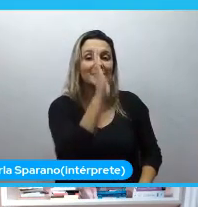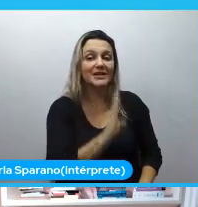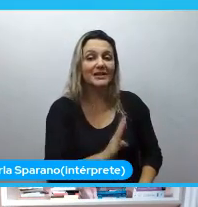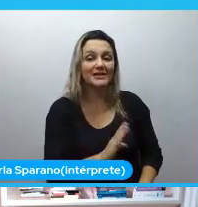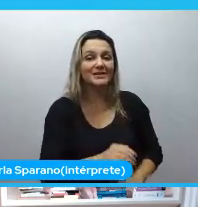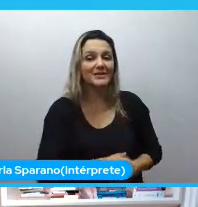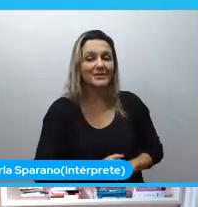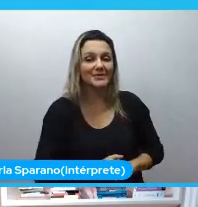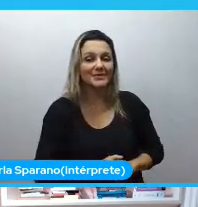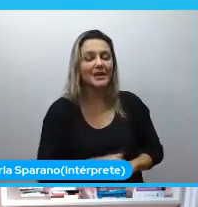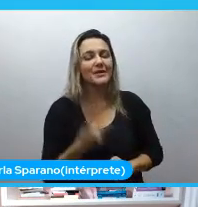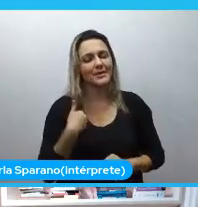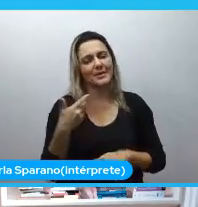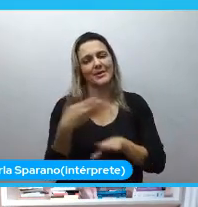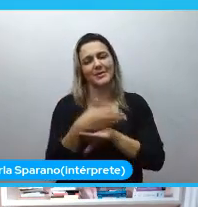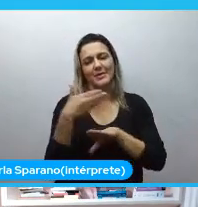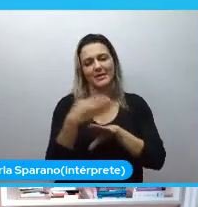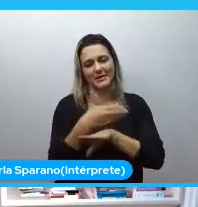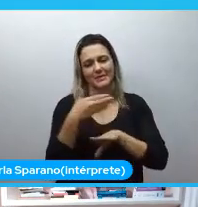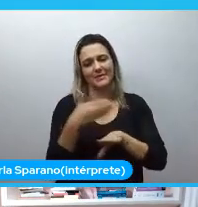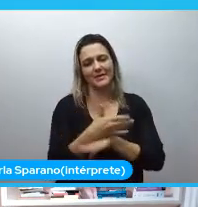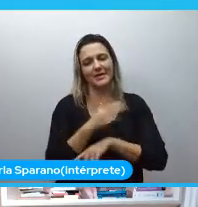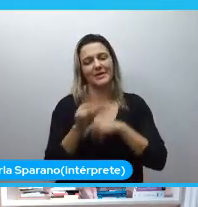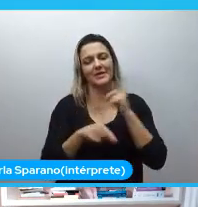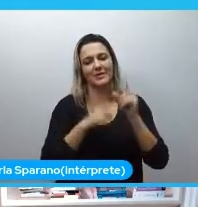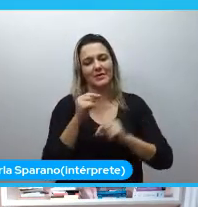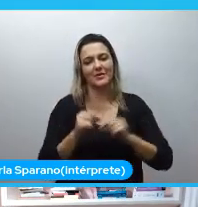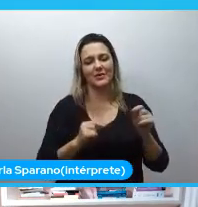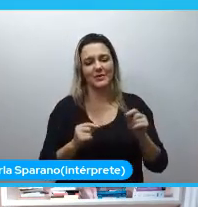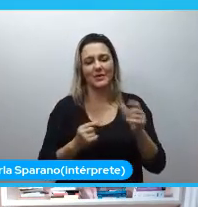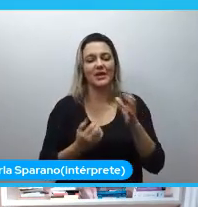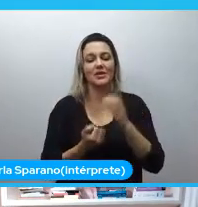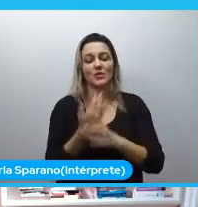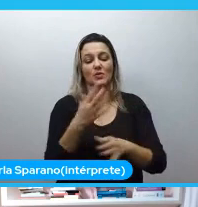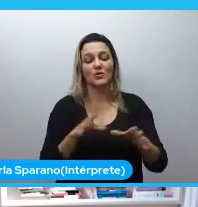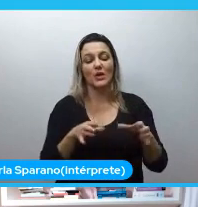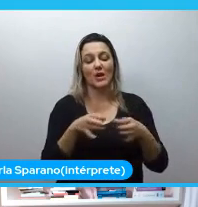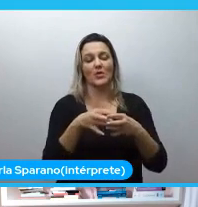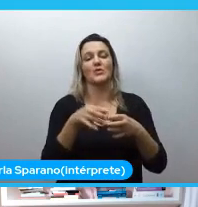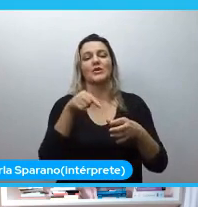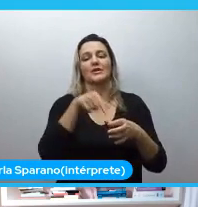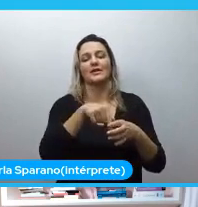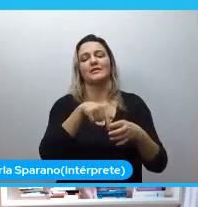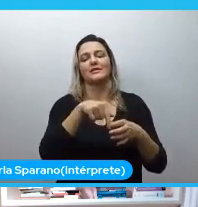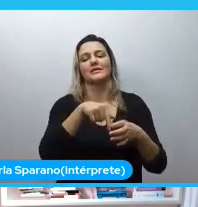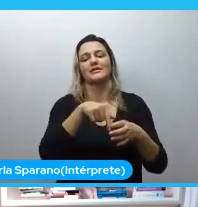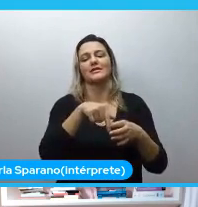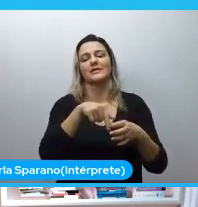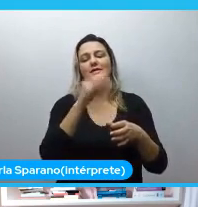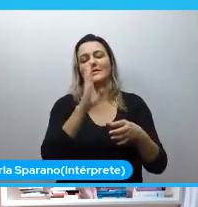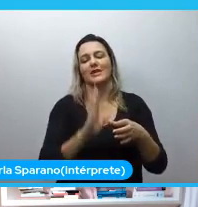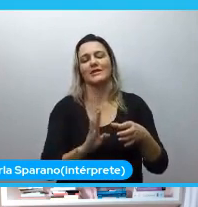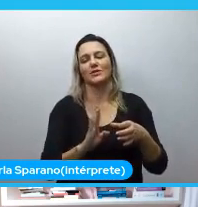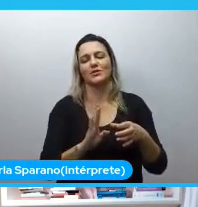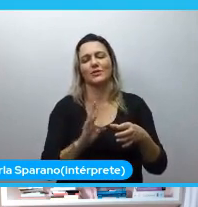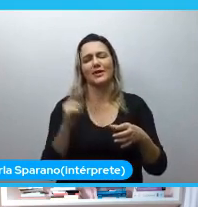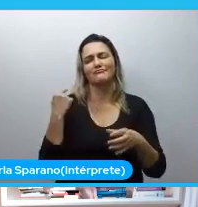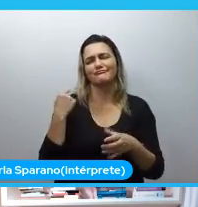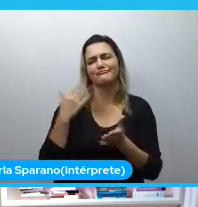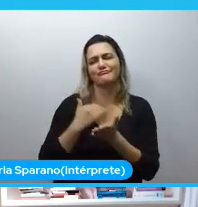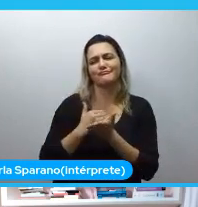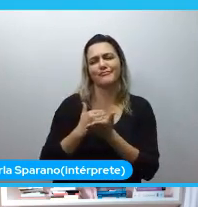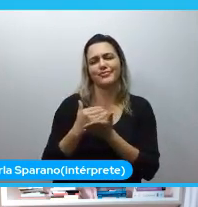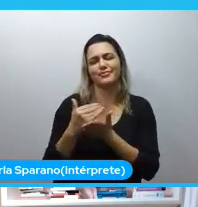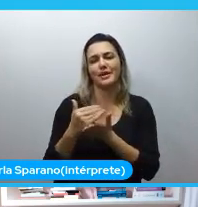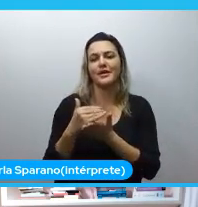que eu participei da construção da comunidade aqui no Brasil, ou lá no iniciozinho. E aí, eu queria conversar um pouco, fazer uma